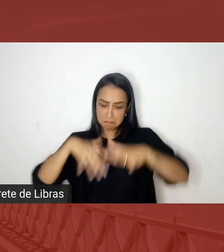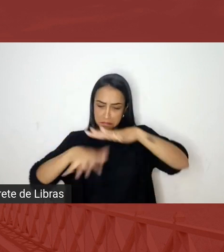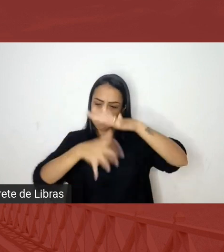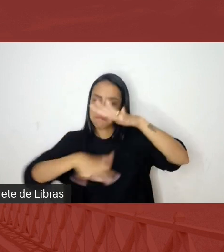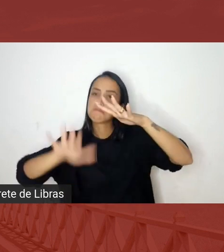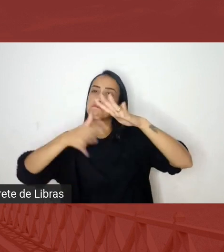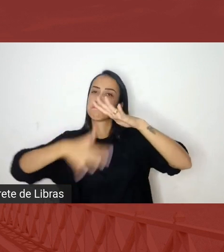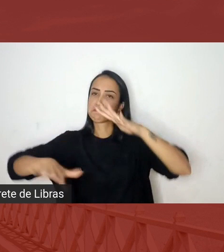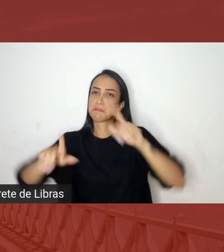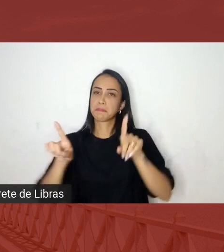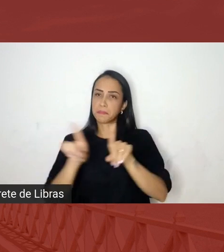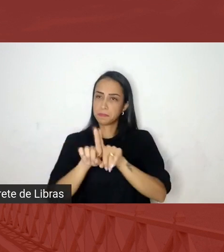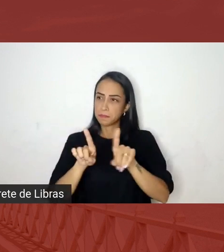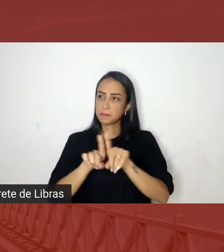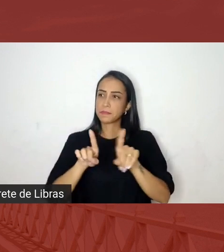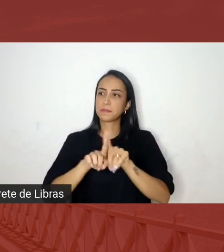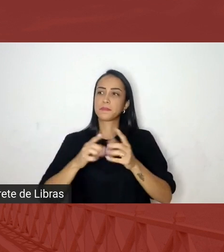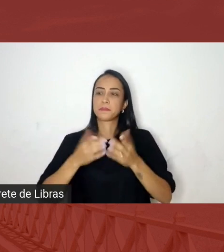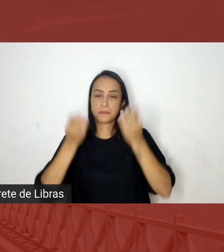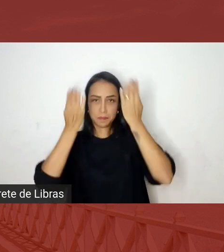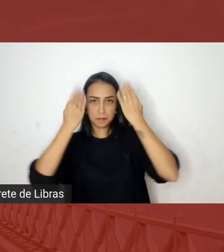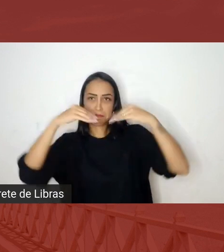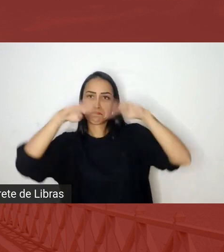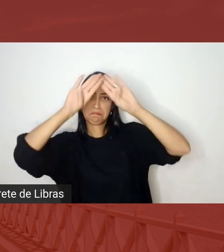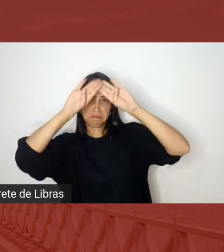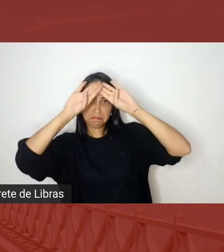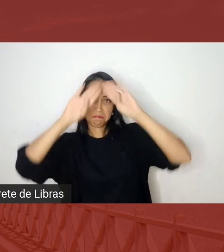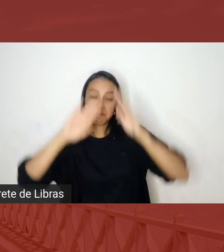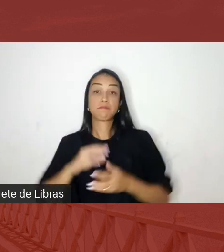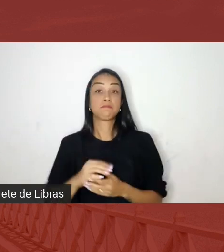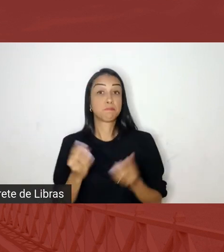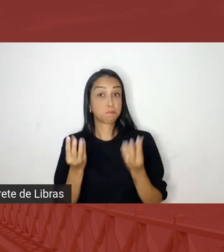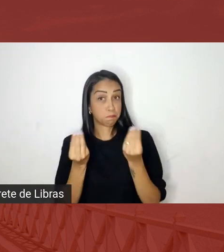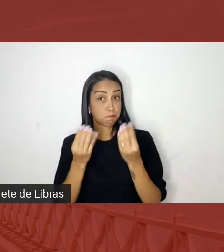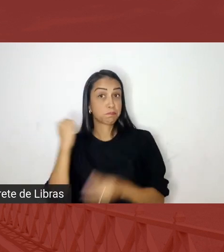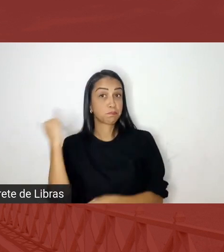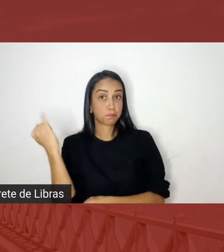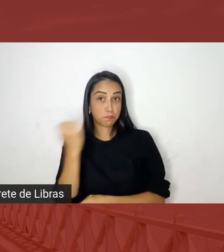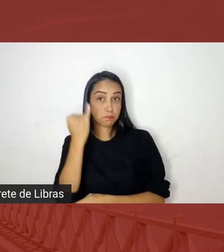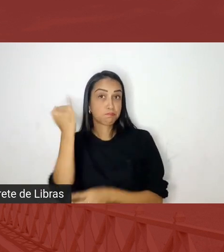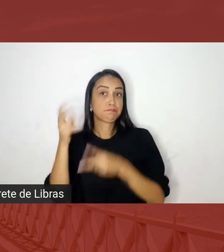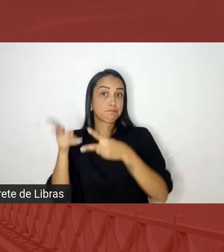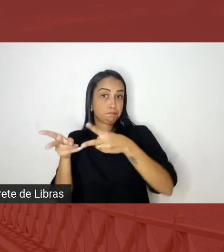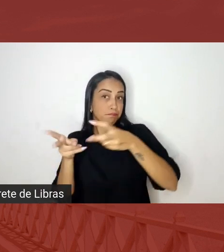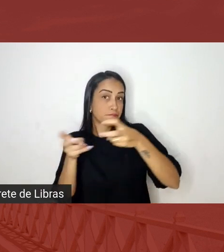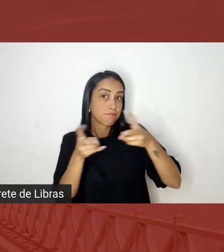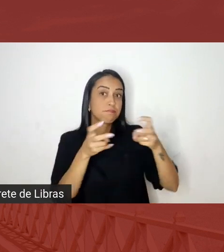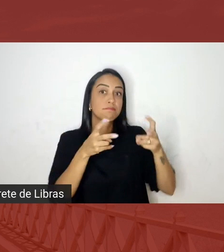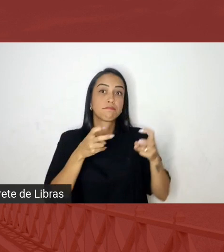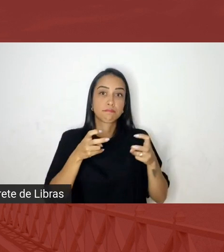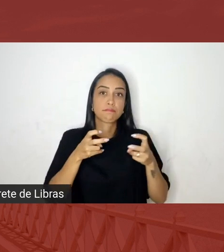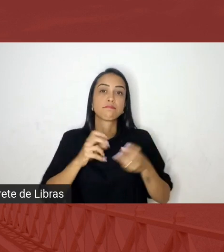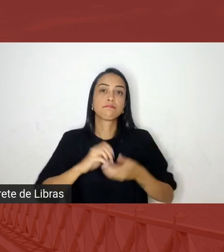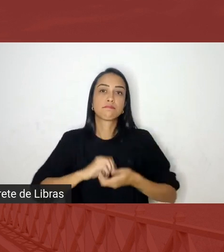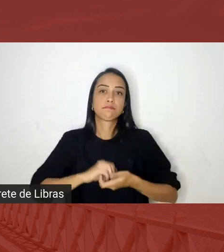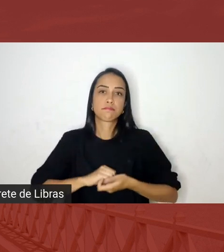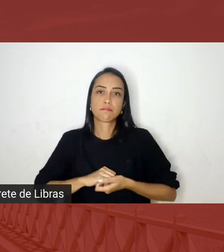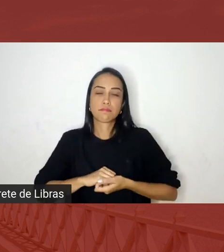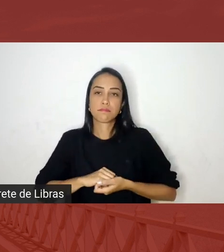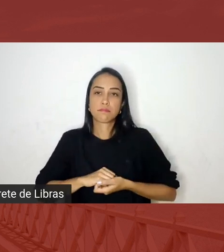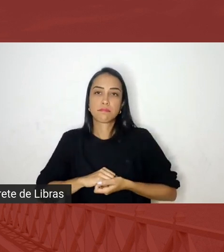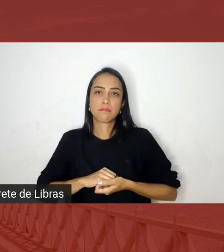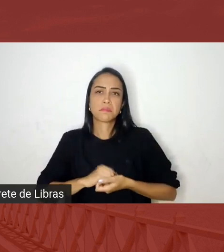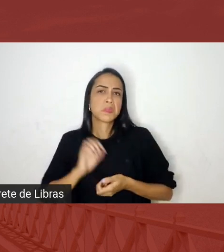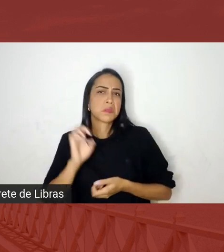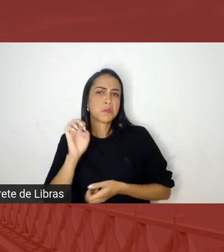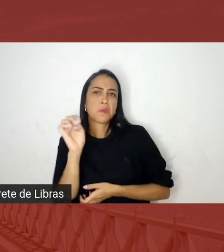então é muito importante perceber que não é uma uma arte